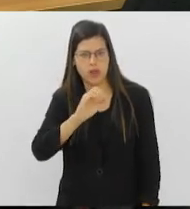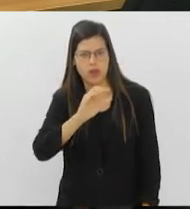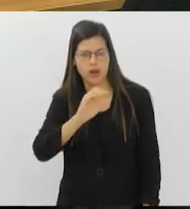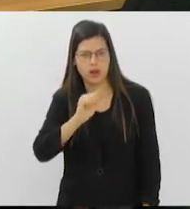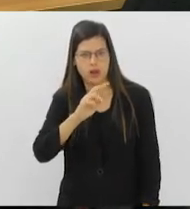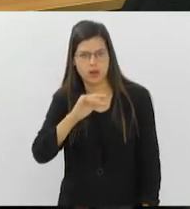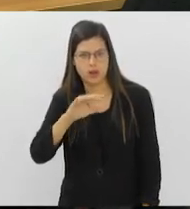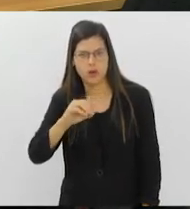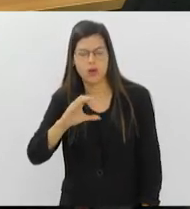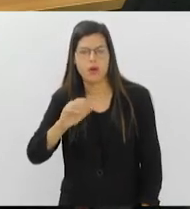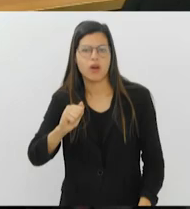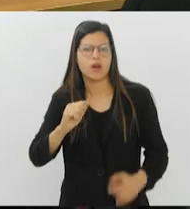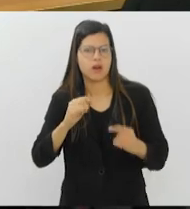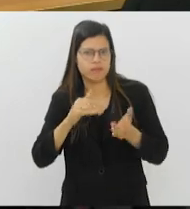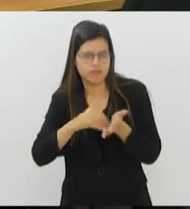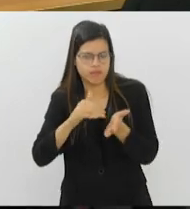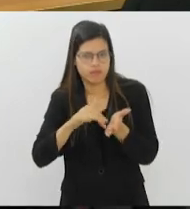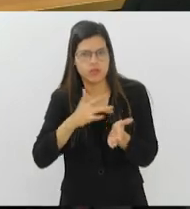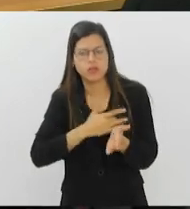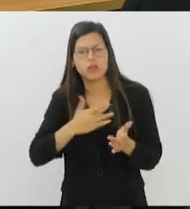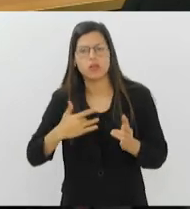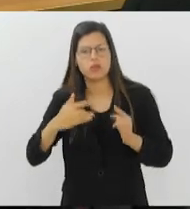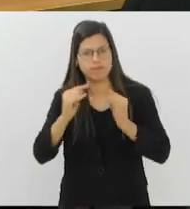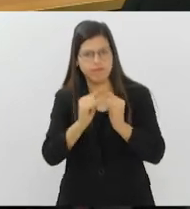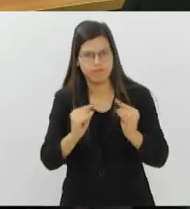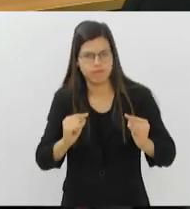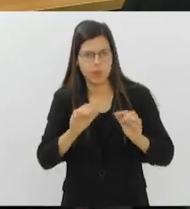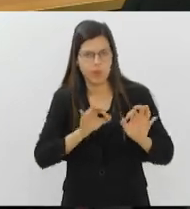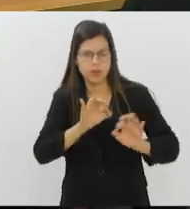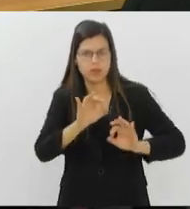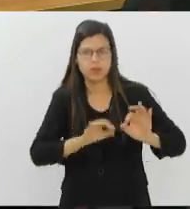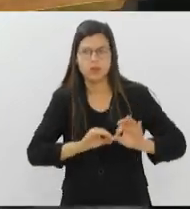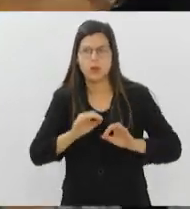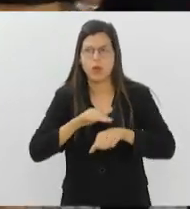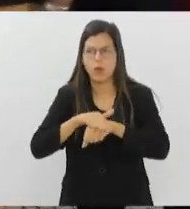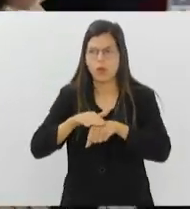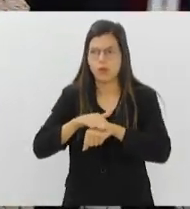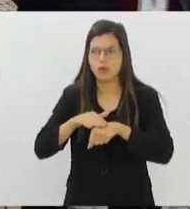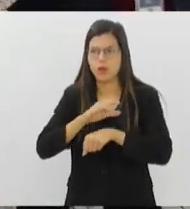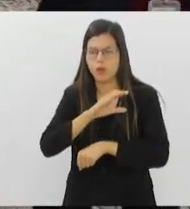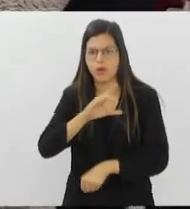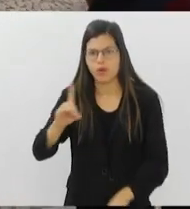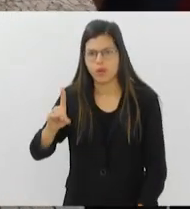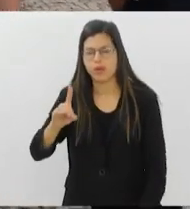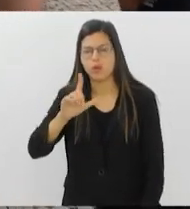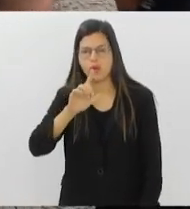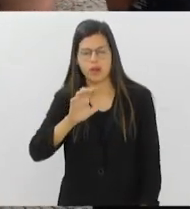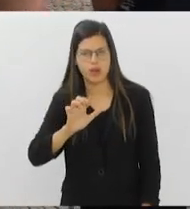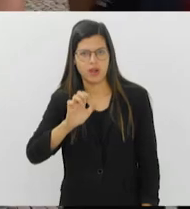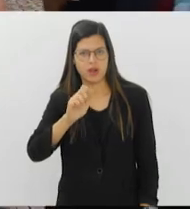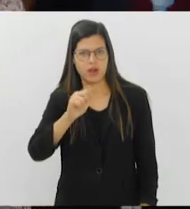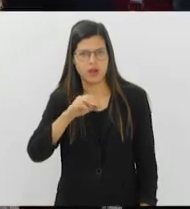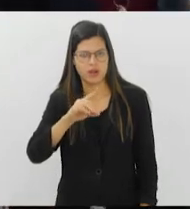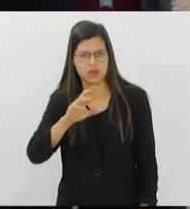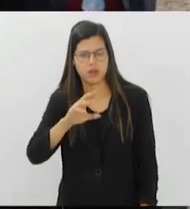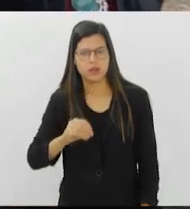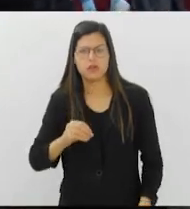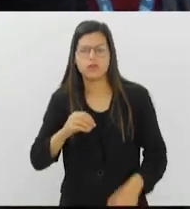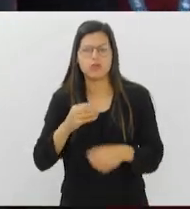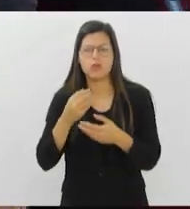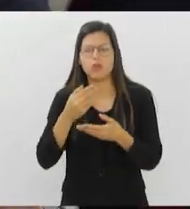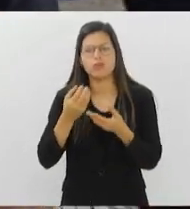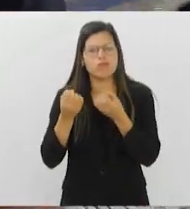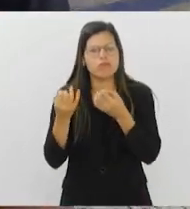de Saúde montou uma dessas tendas. Eu vou conversar essa manhã com o coordenador de saúde aqui do centro, o Leandro Santana, que vai explicar um pouquinho para a gente sobre essa iniciativa, né, Leandro?